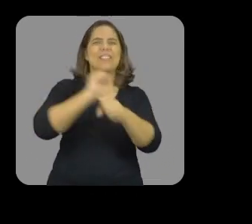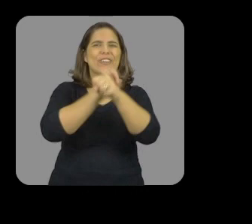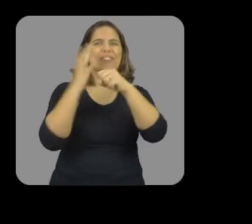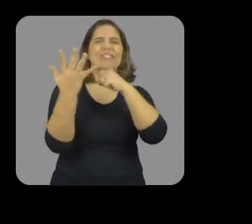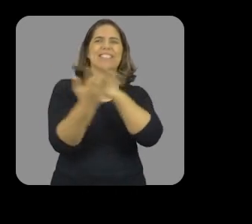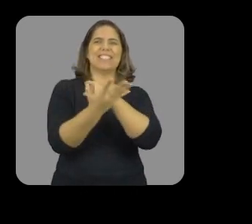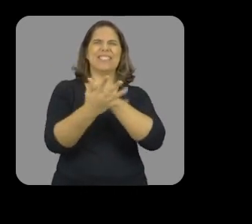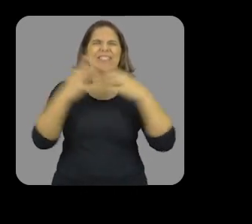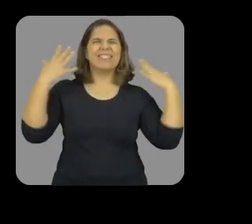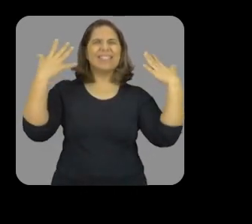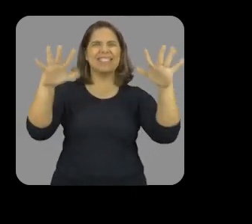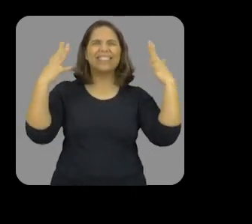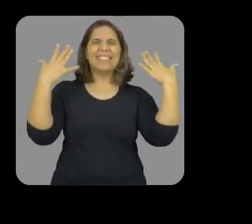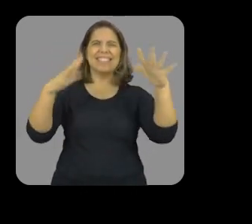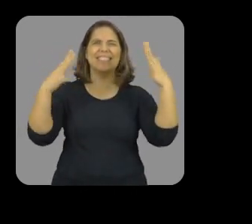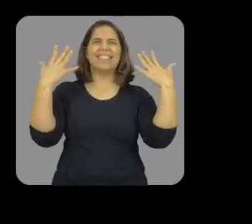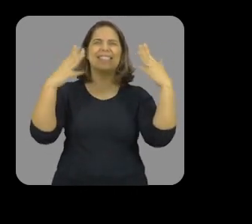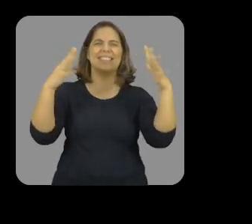comigo.